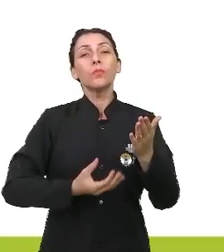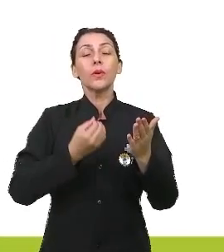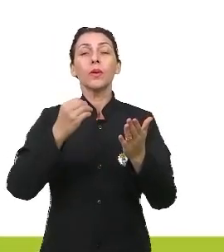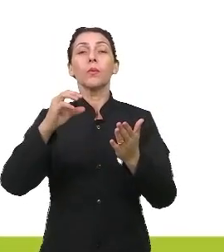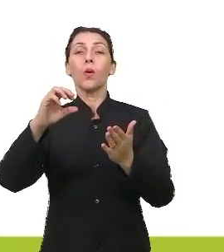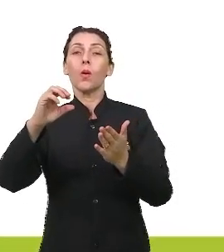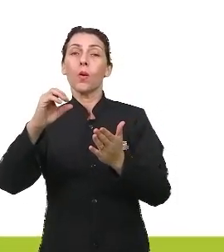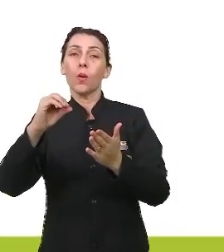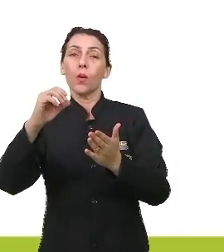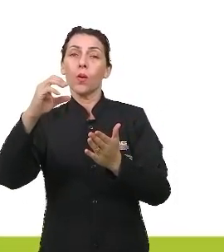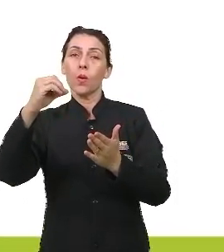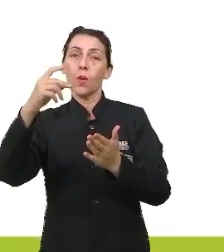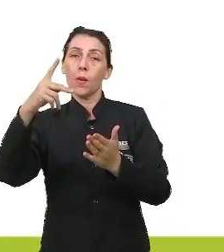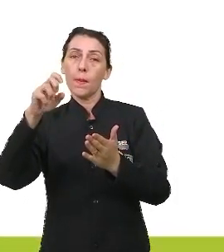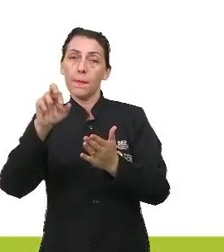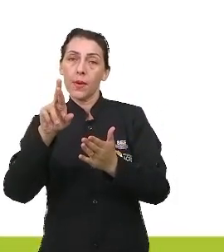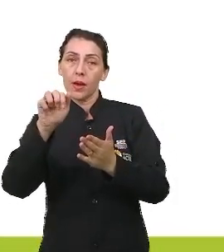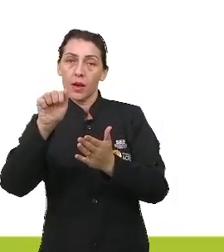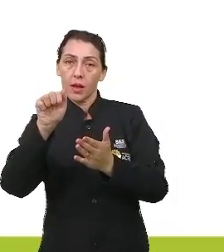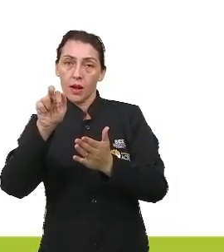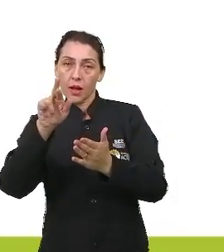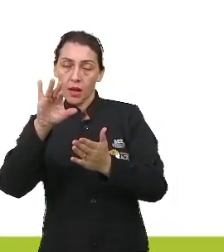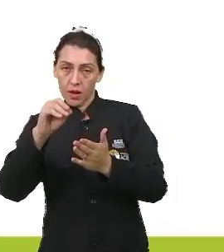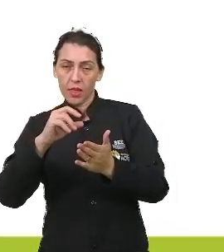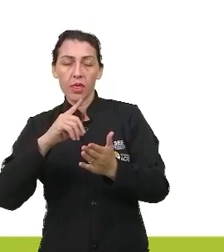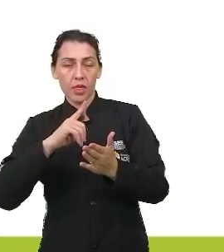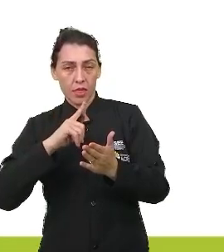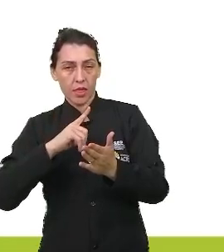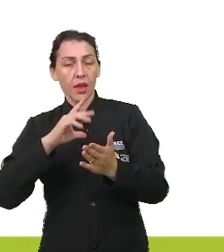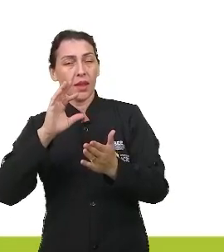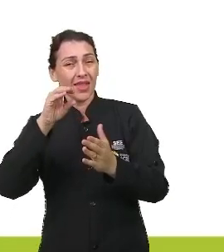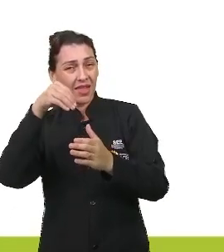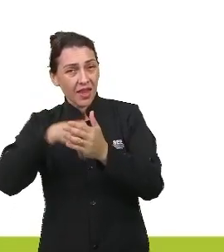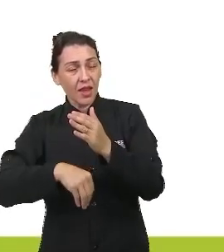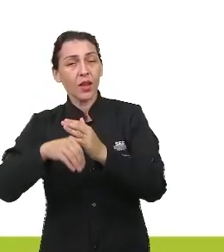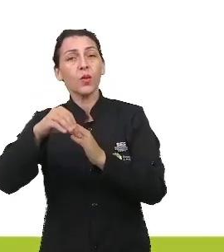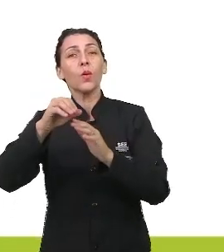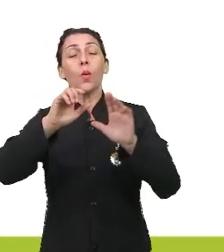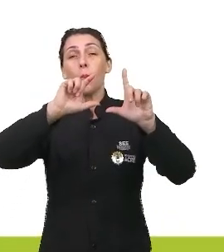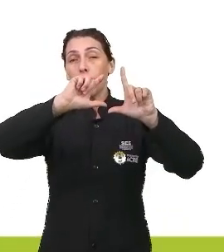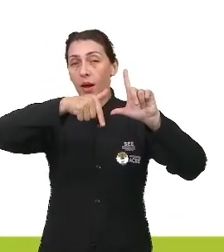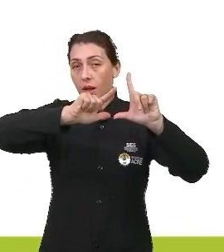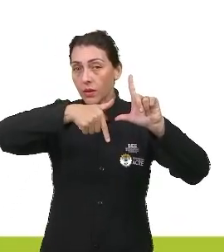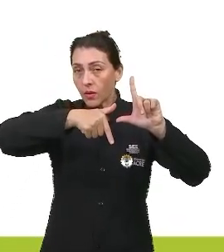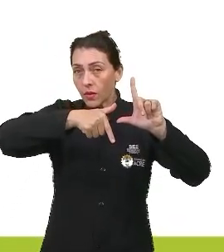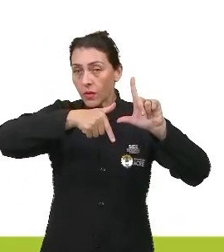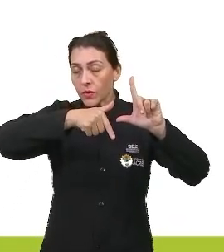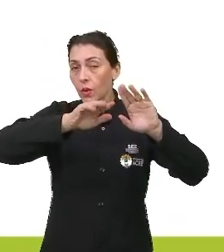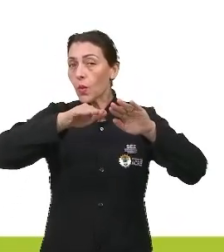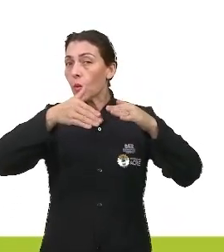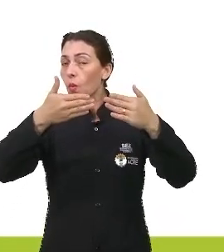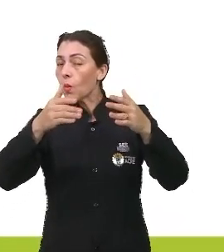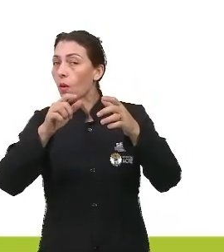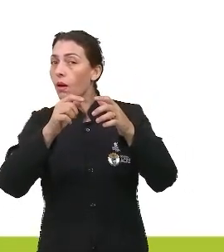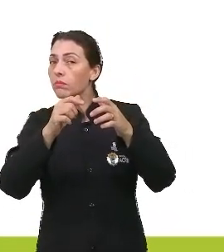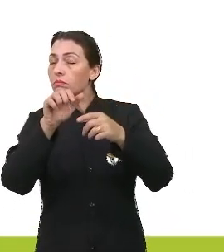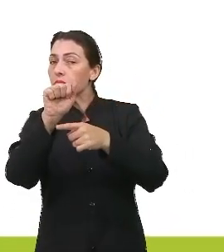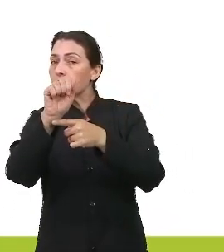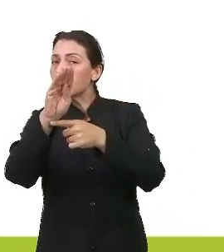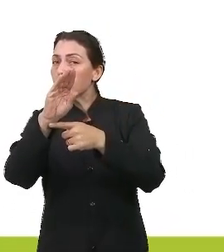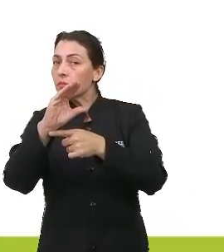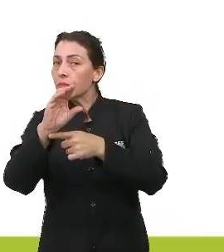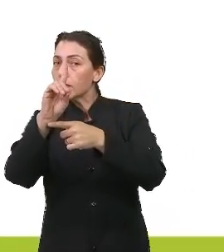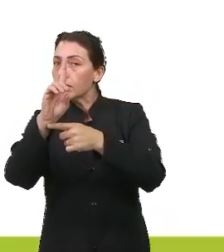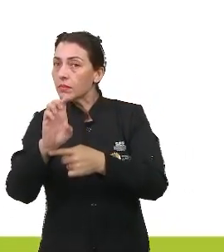Pode-se afirmar que ocorre um oxímoro em, ou seja, um paradoxo. Em qual das alternativas,